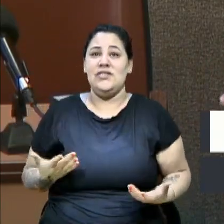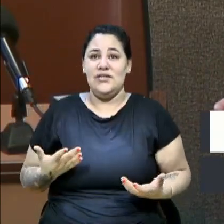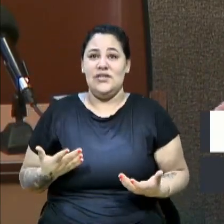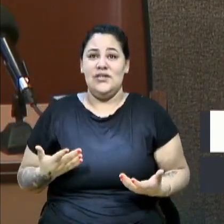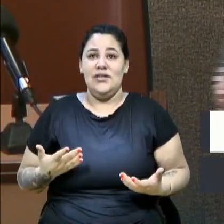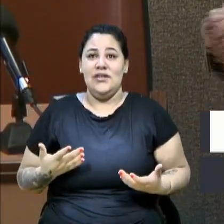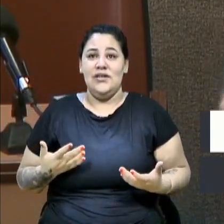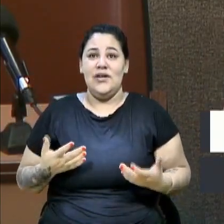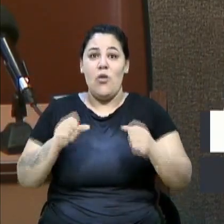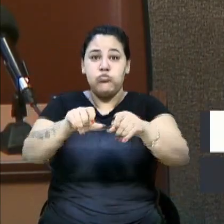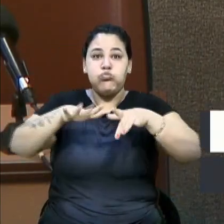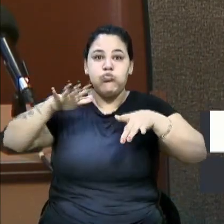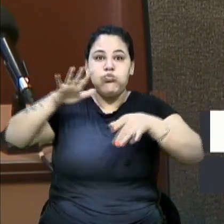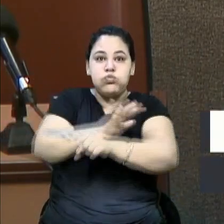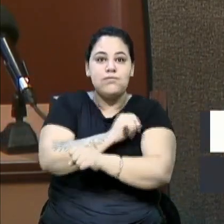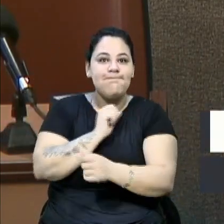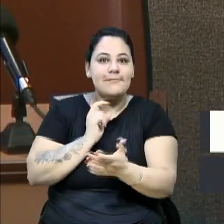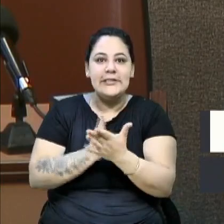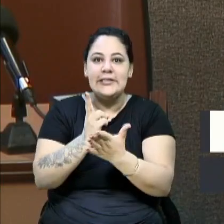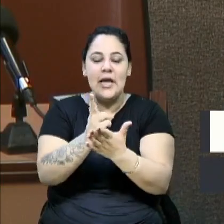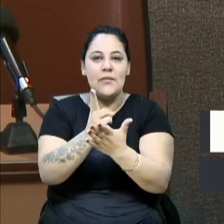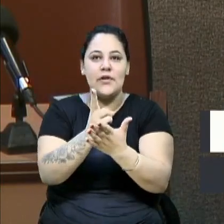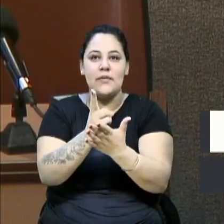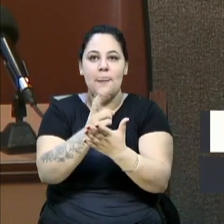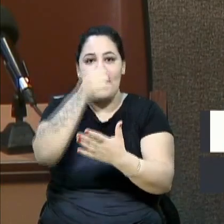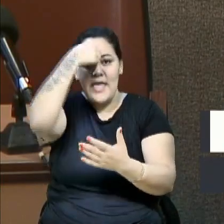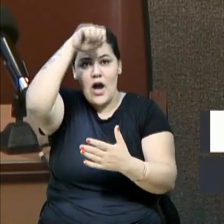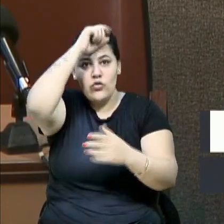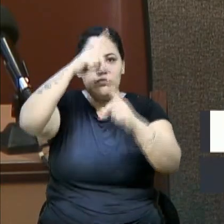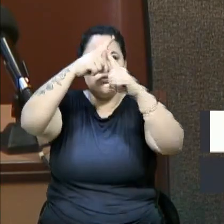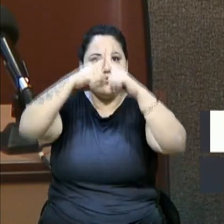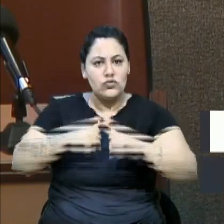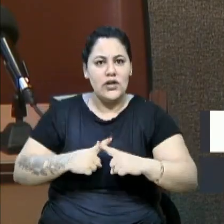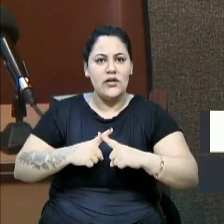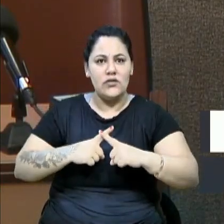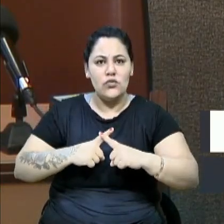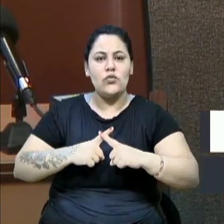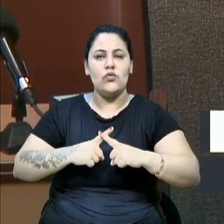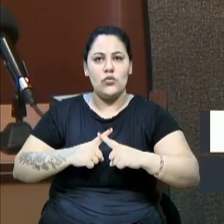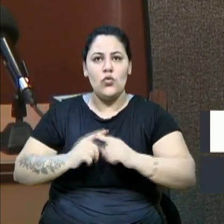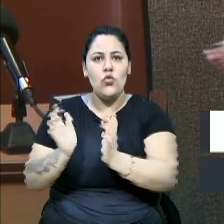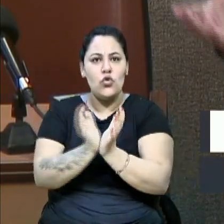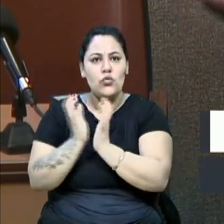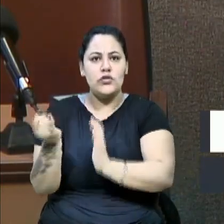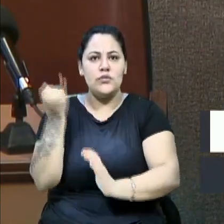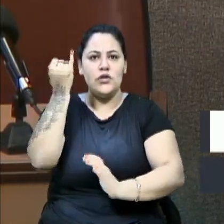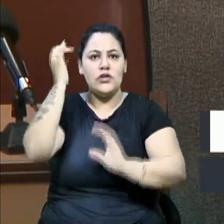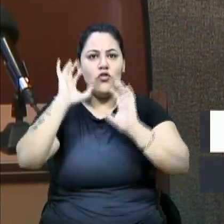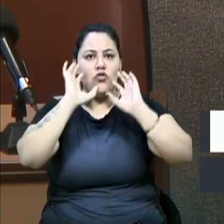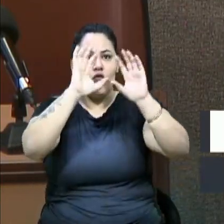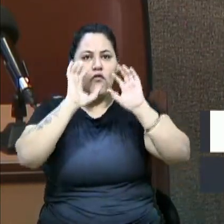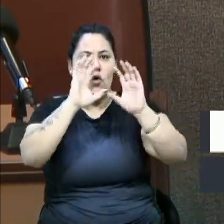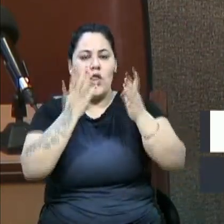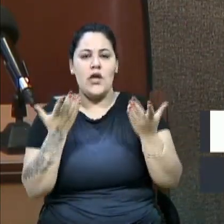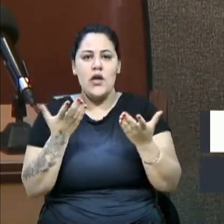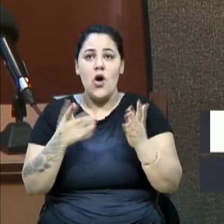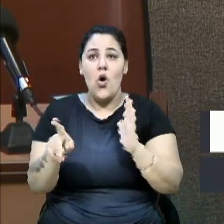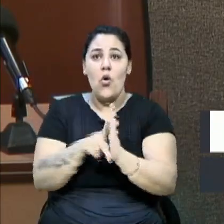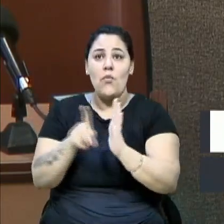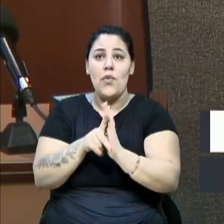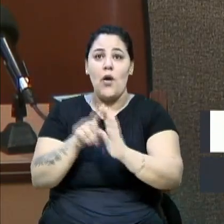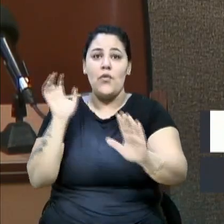estava sempre lotado, sempre lotado, e a UCS disputava com grandes equipes do vôlei nacional. O próprio andebol feminino,